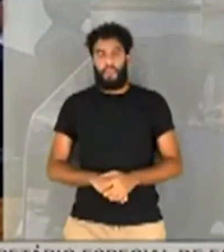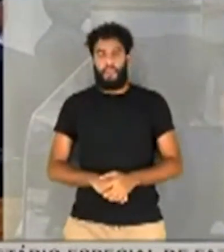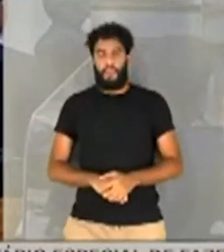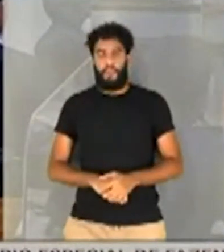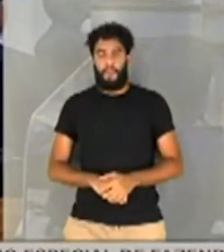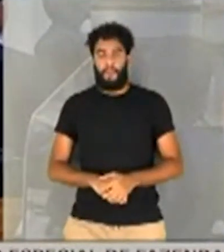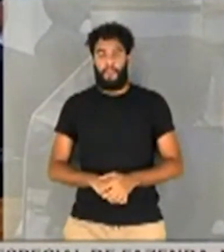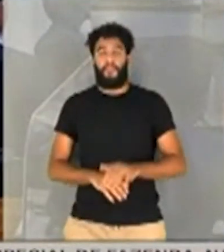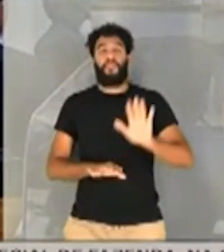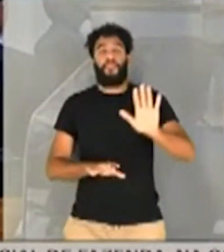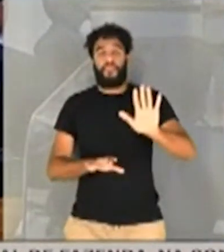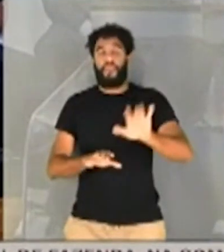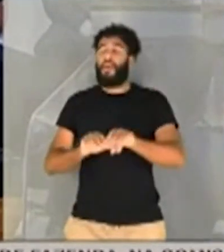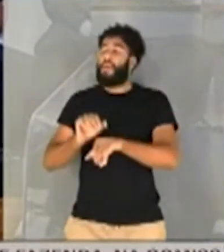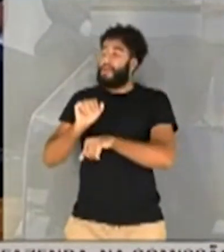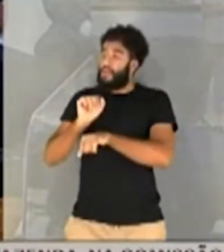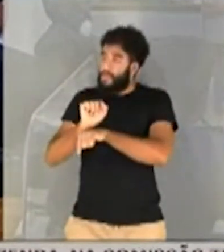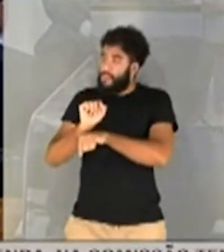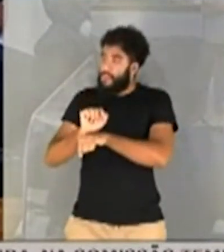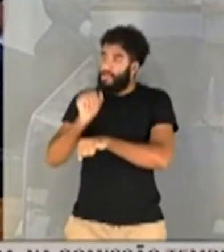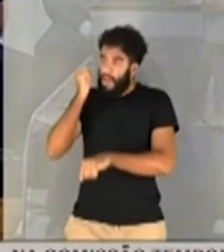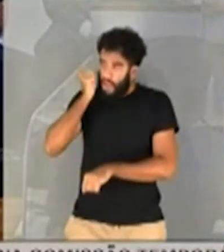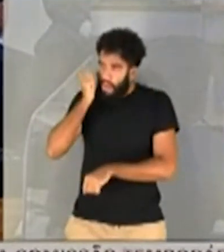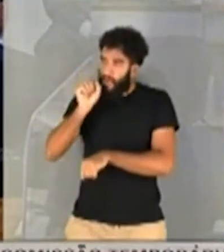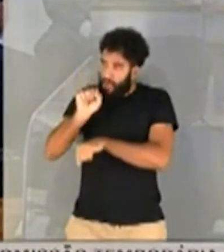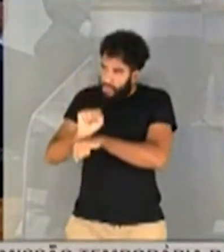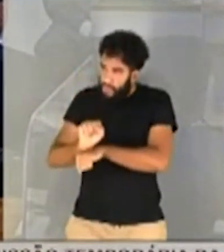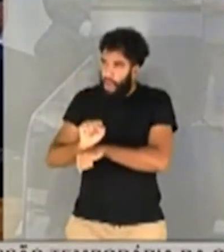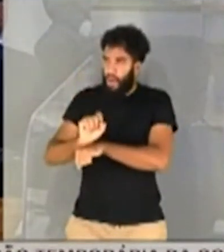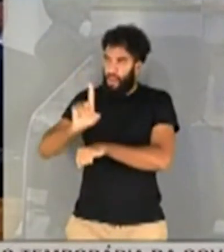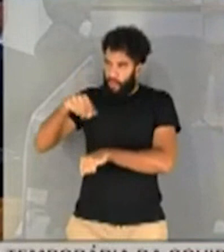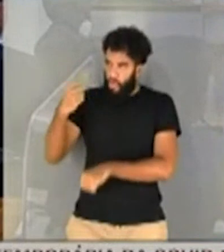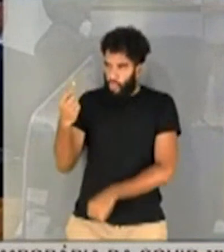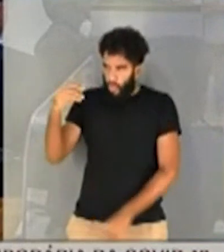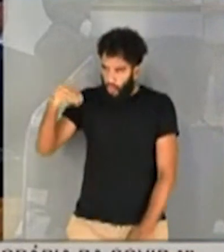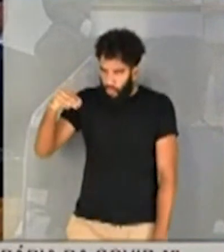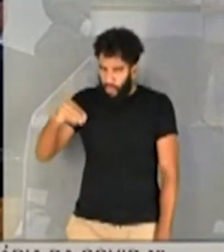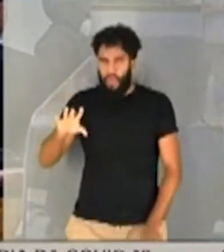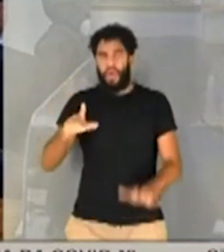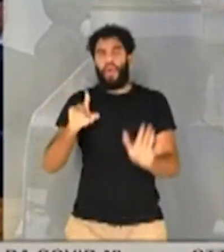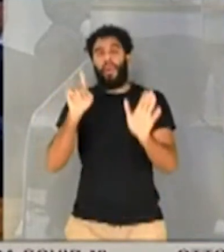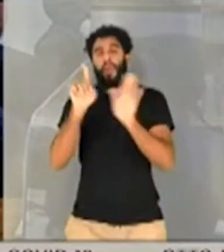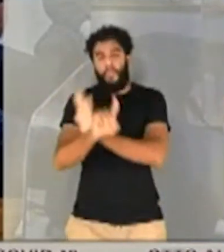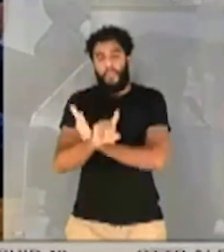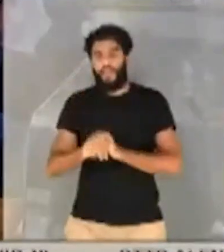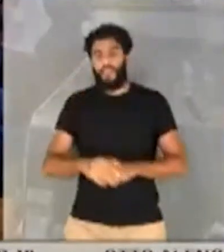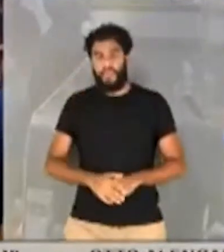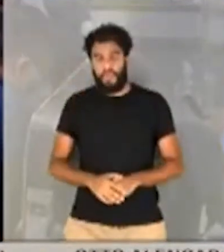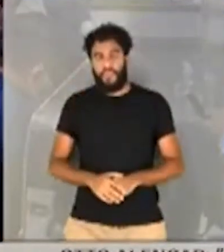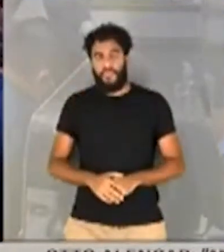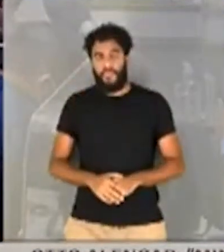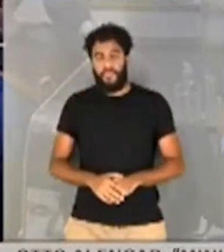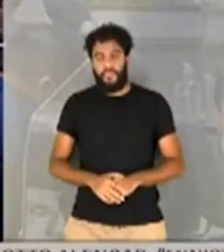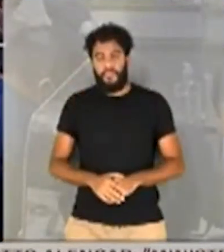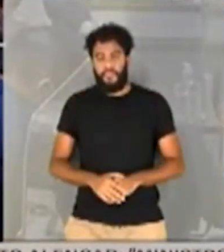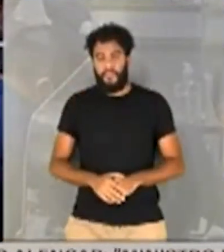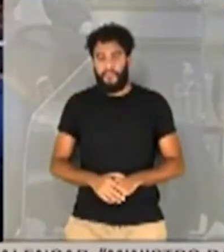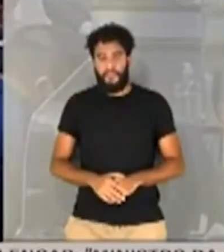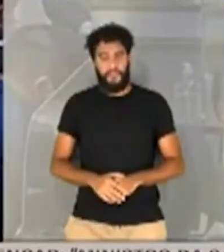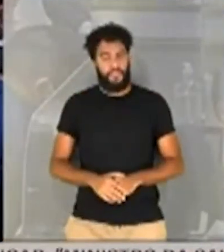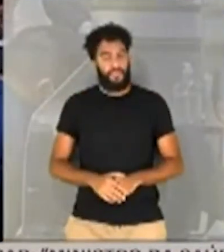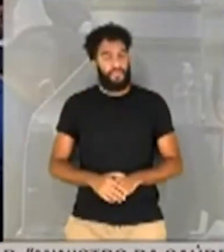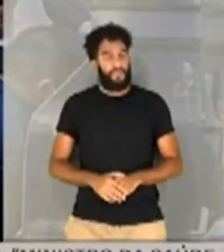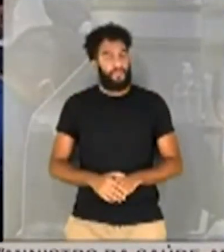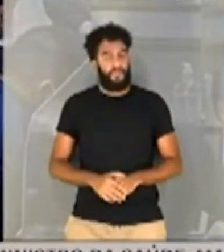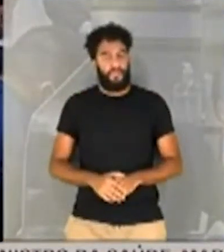vou já lhe dar a palavra, senador Marco Rogério. me dou a palavra em um minuto. Só uma pergunta. Eu vou... O Rogério não está com a palavra, não. Não,